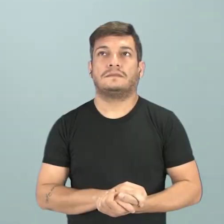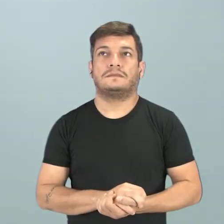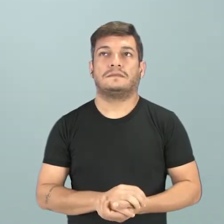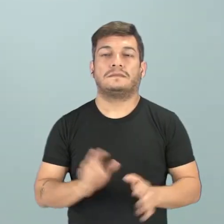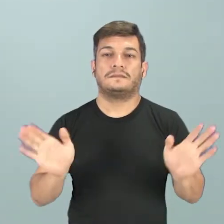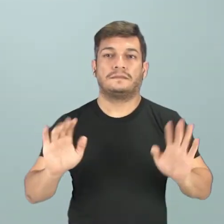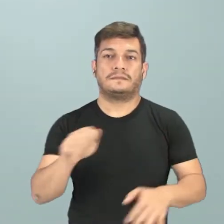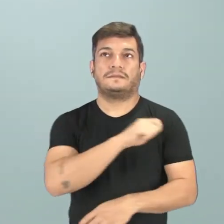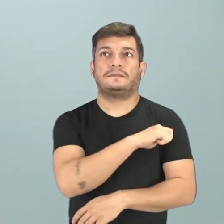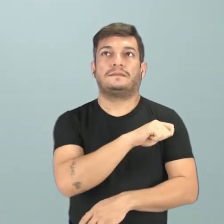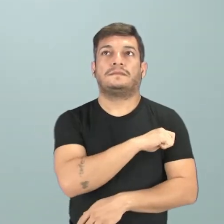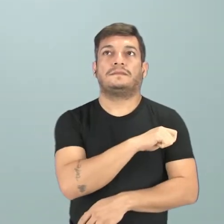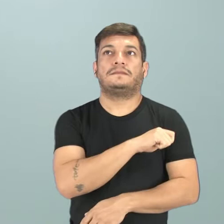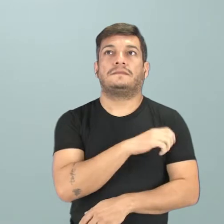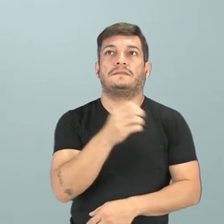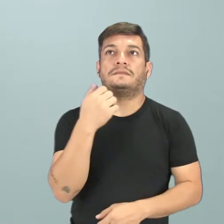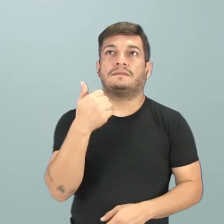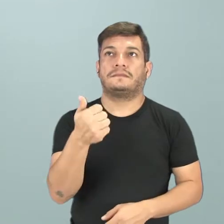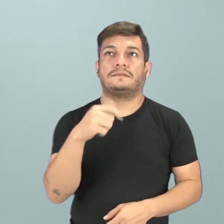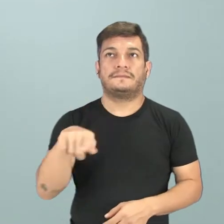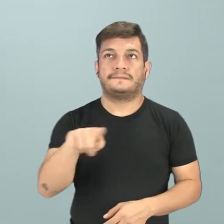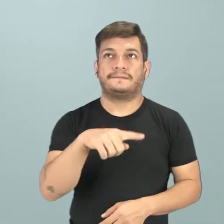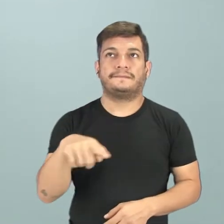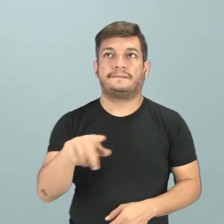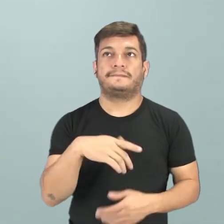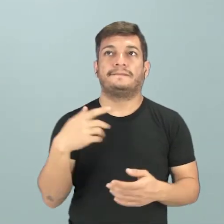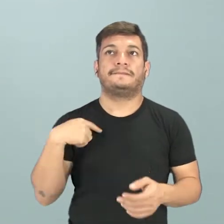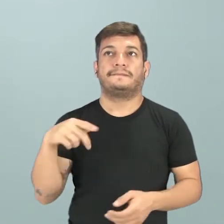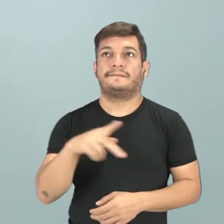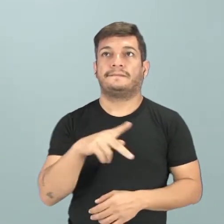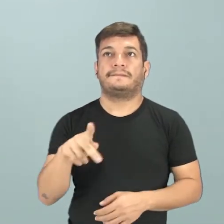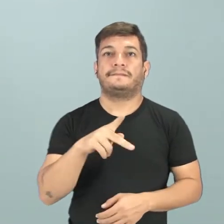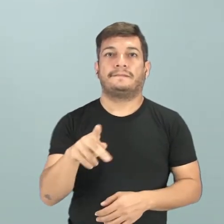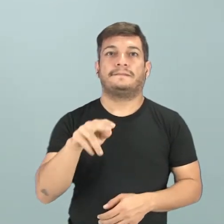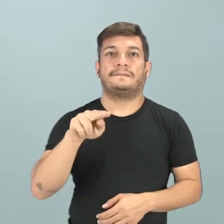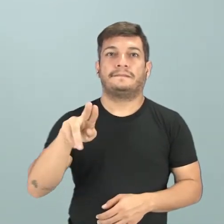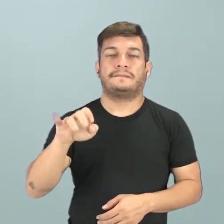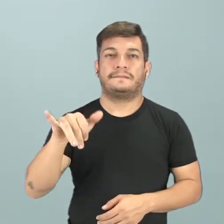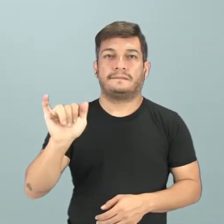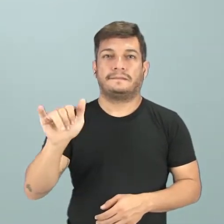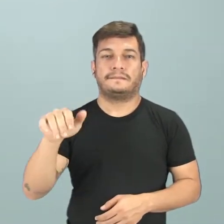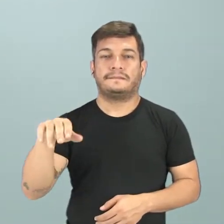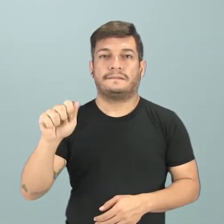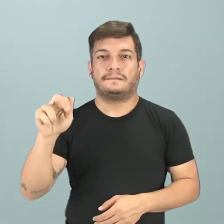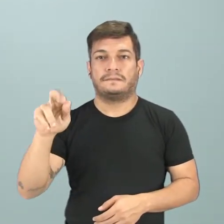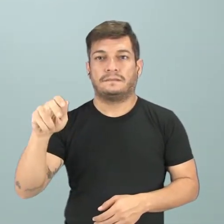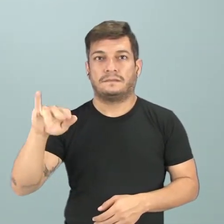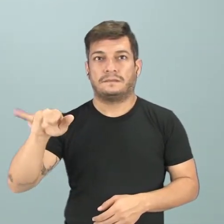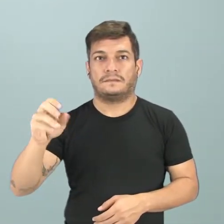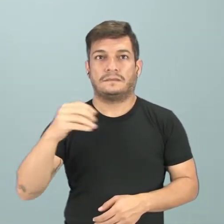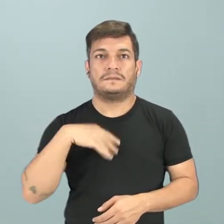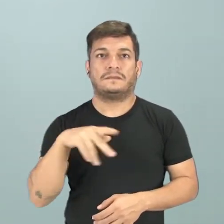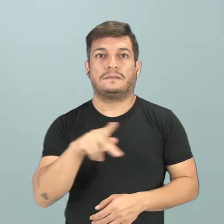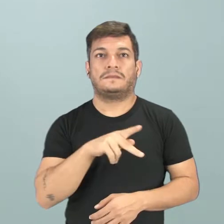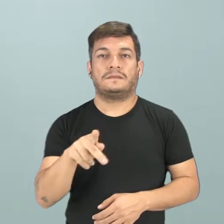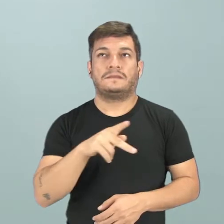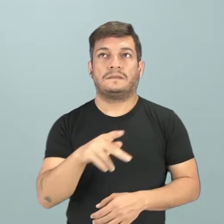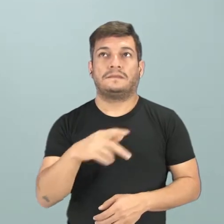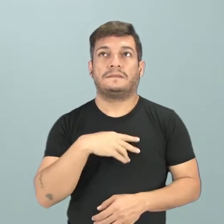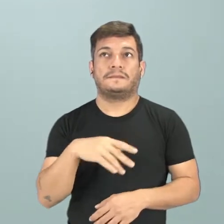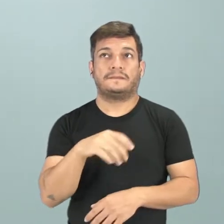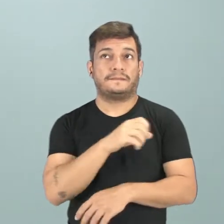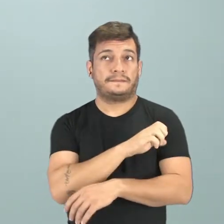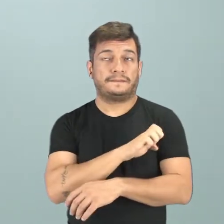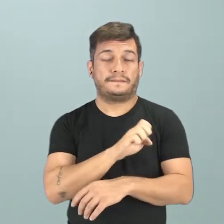Caríssimos alunos e alunas, tudo bem com vocês? Sou o professor Neira Ujo, professor da Rede Pública de Ensino.